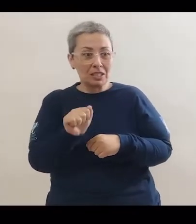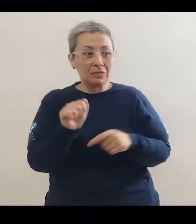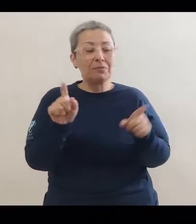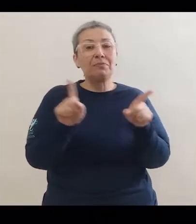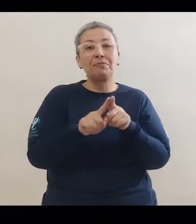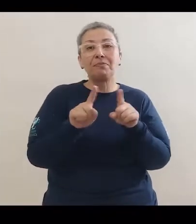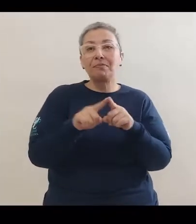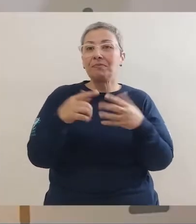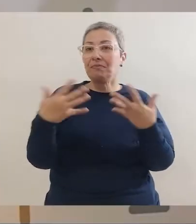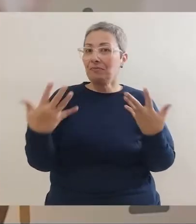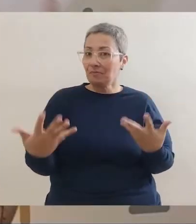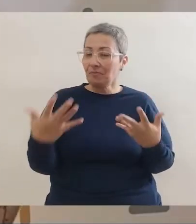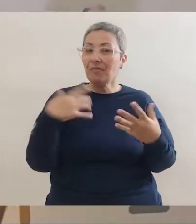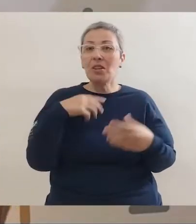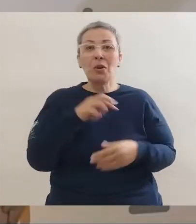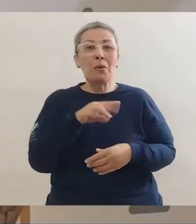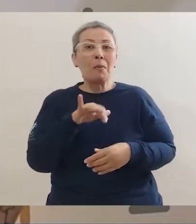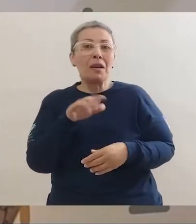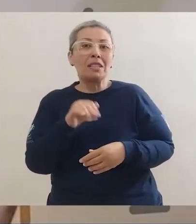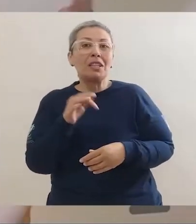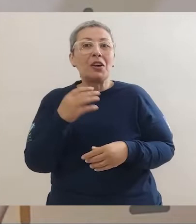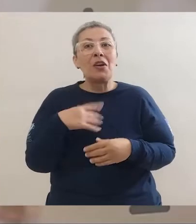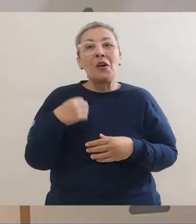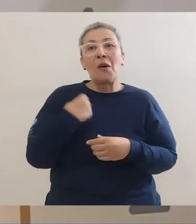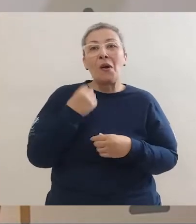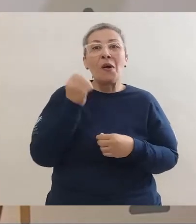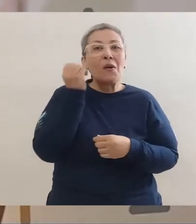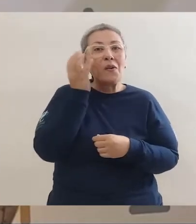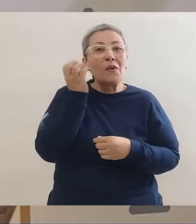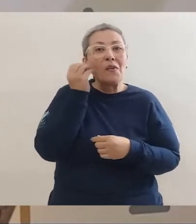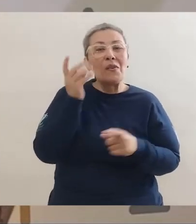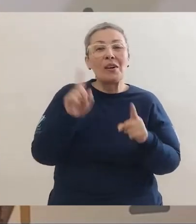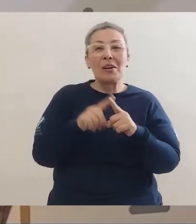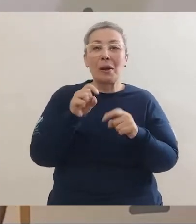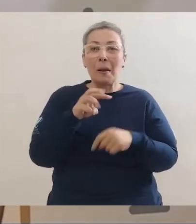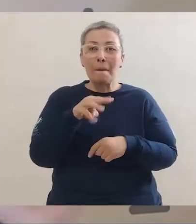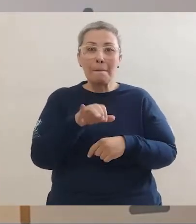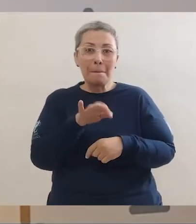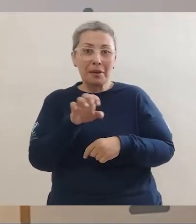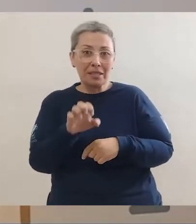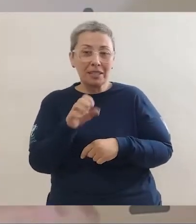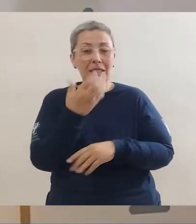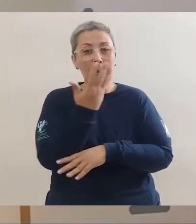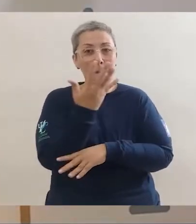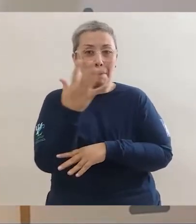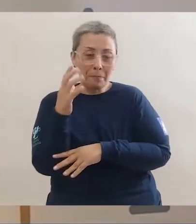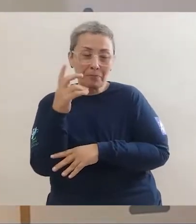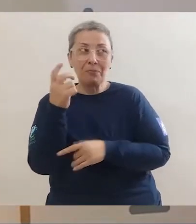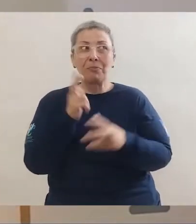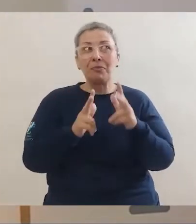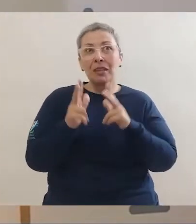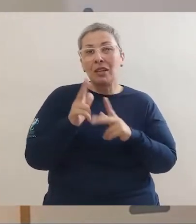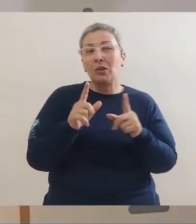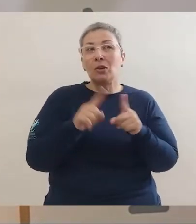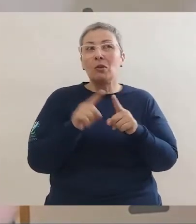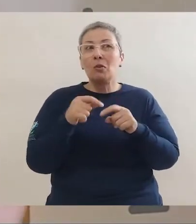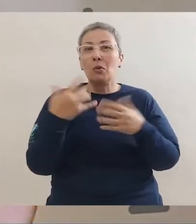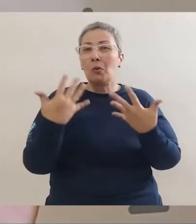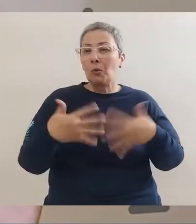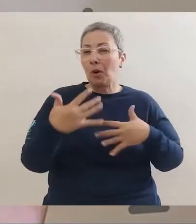Florzinha. Comade Florzinha, Comadre Florzinha ou até Mãe da Mata.